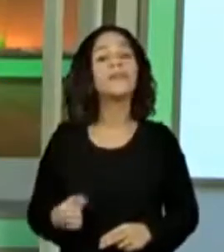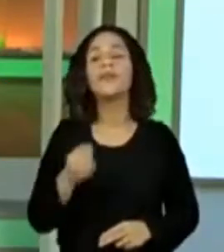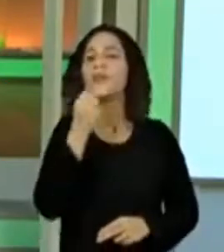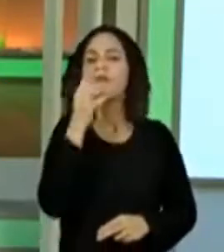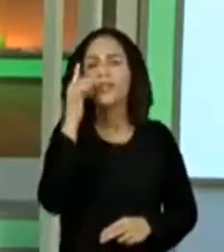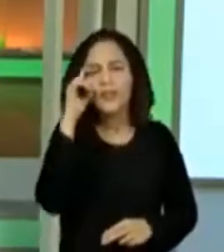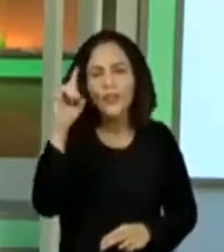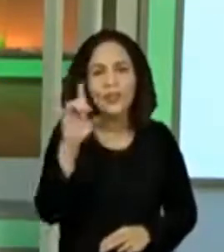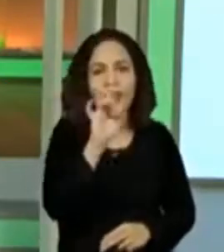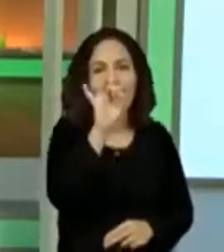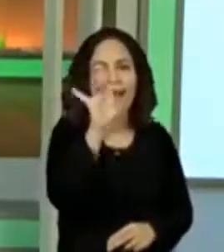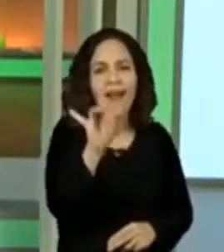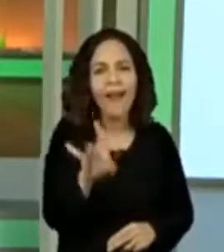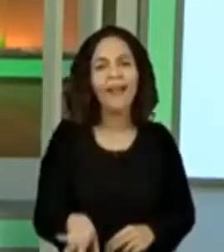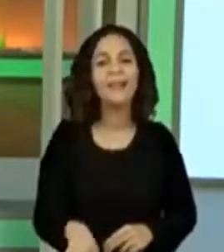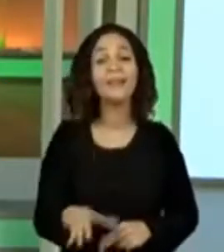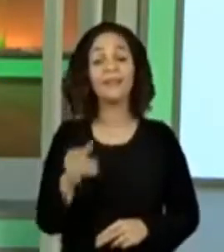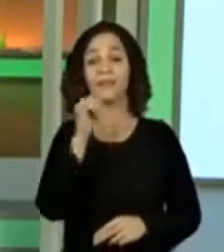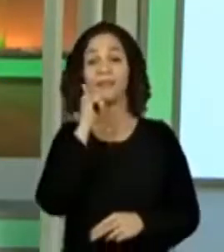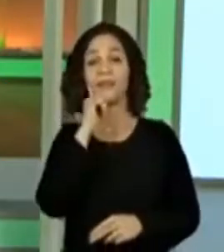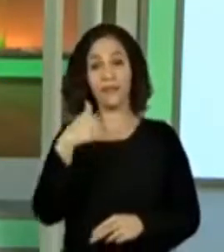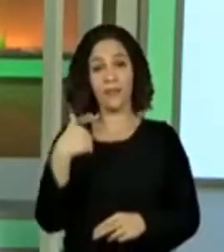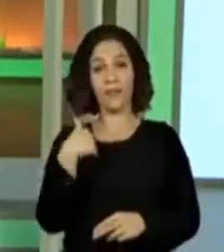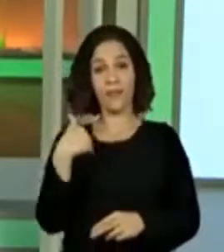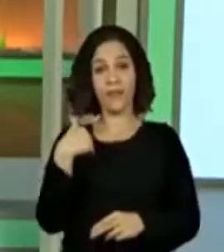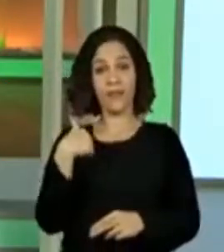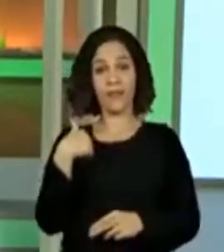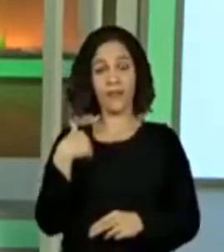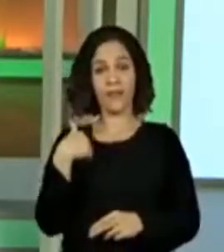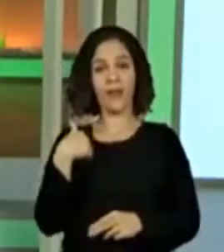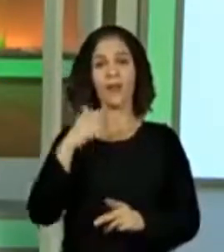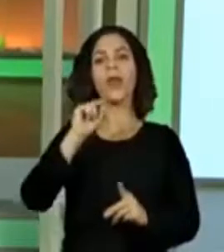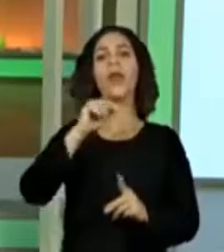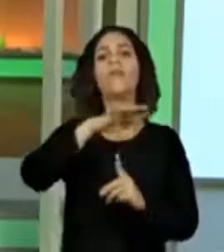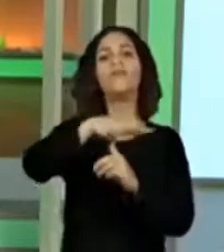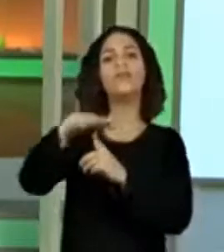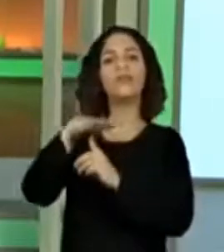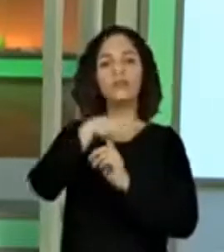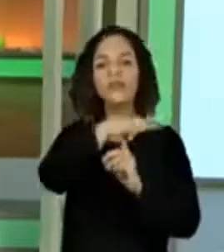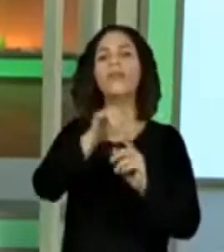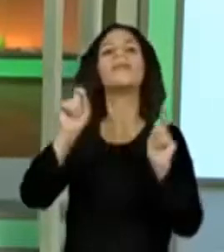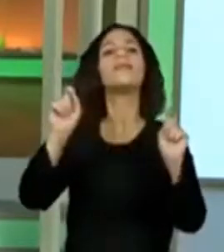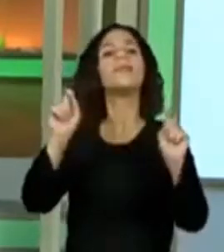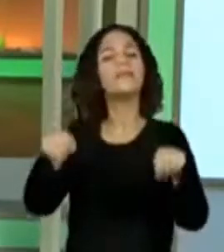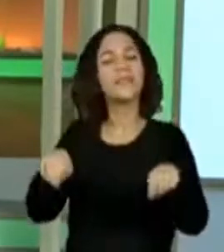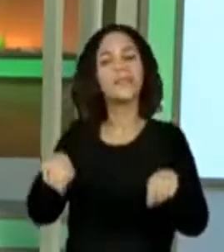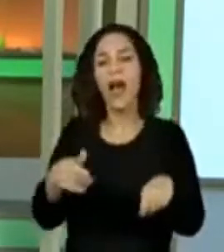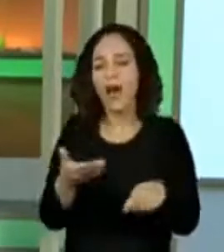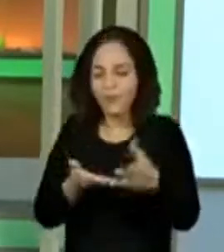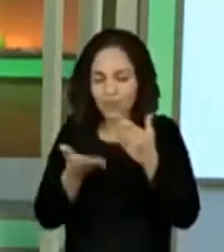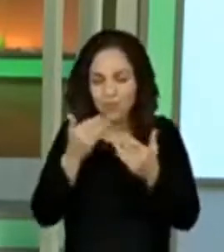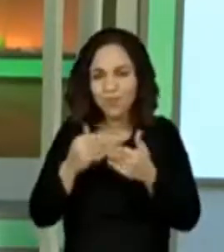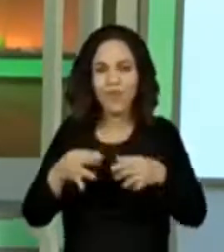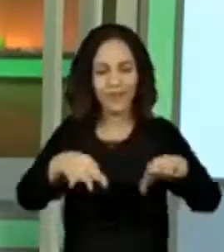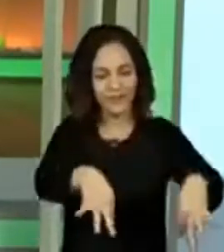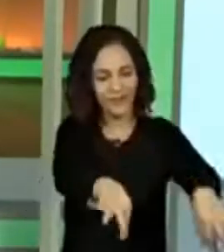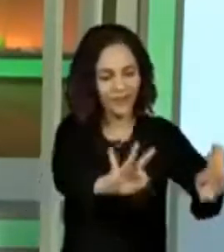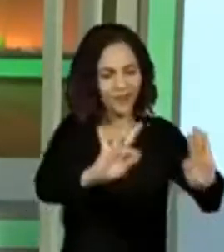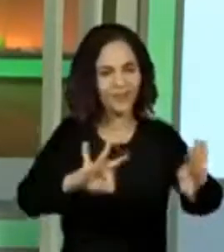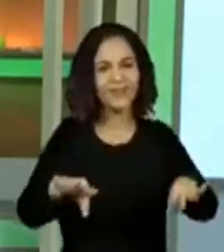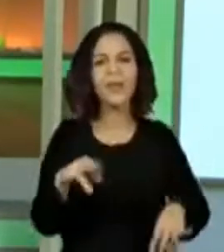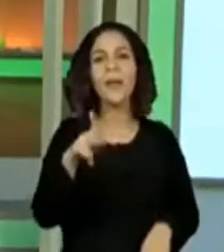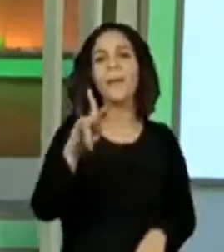faz lá no nosso parque? Piquenique, a gente faz piquenique, que é muito legal.